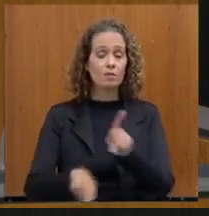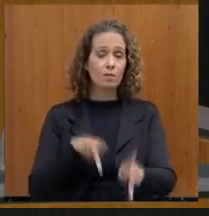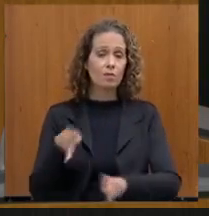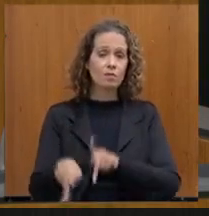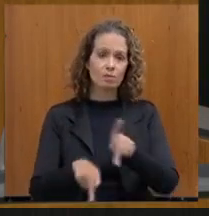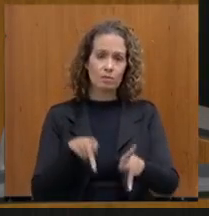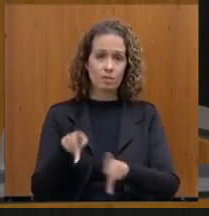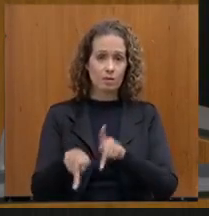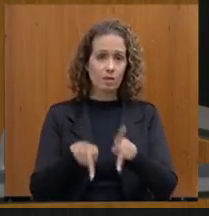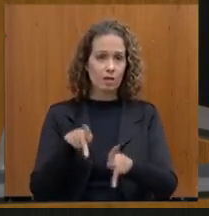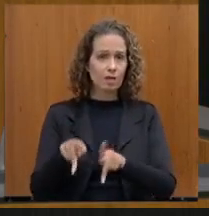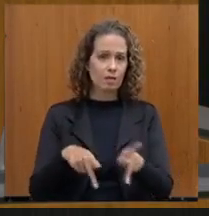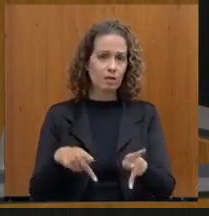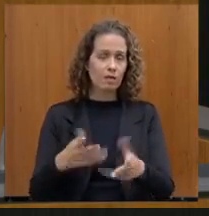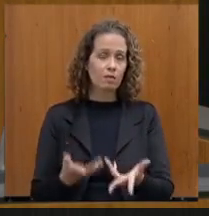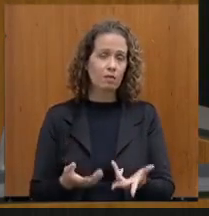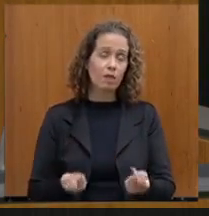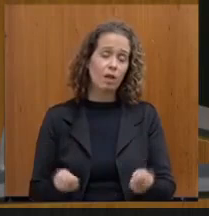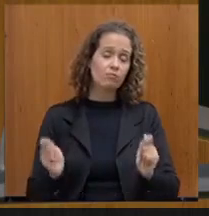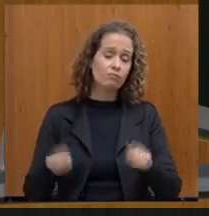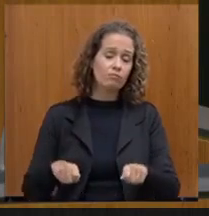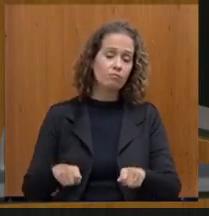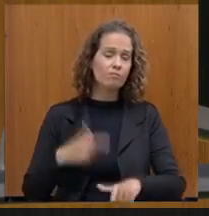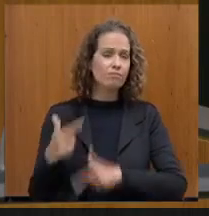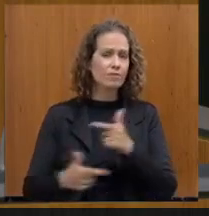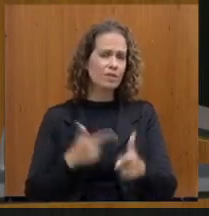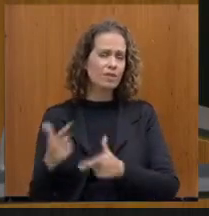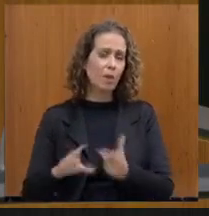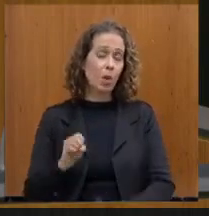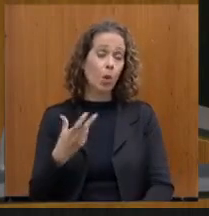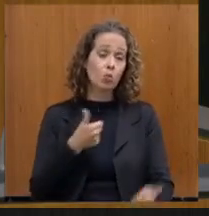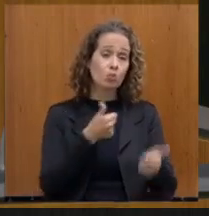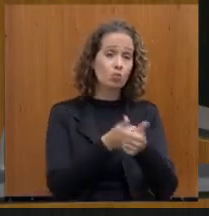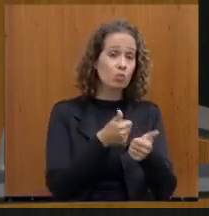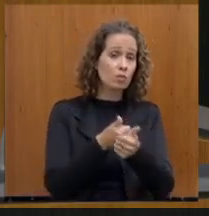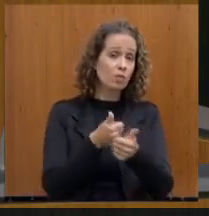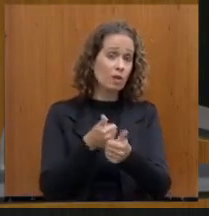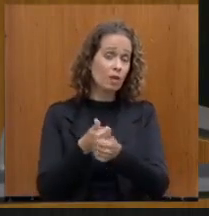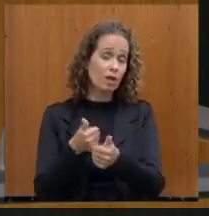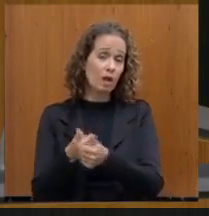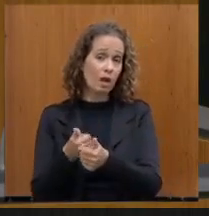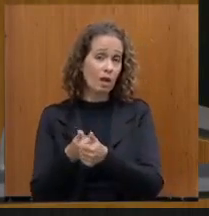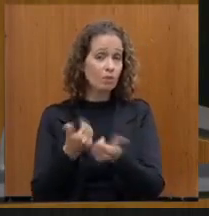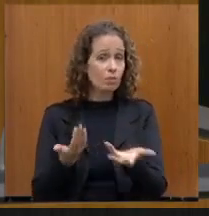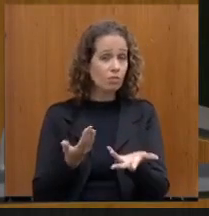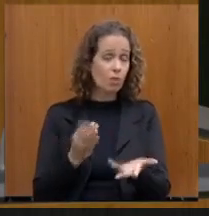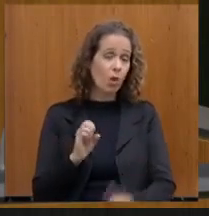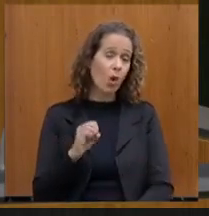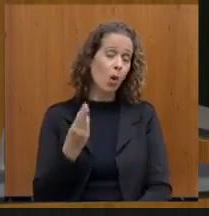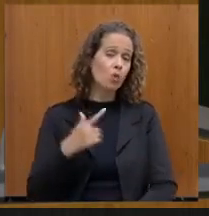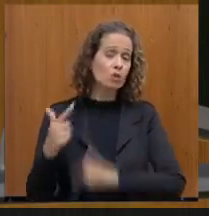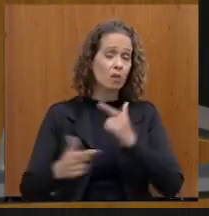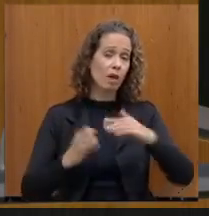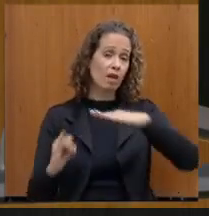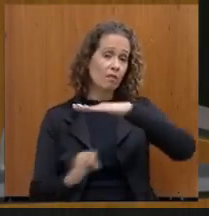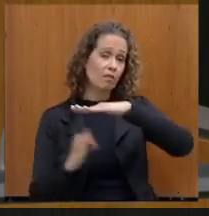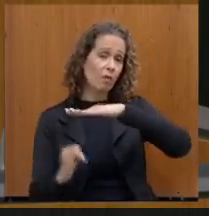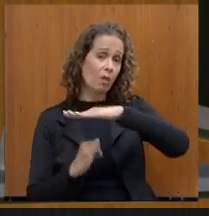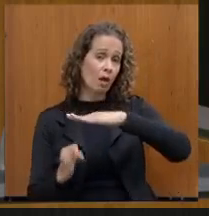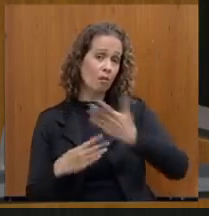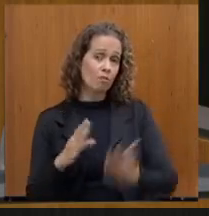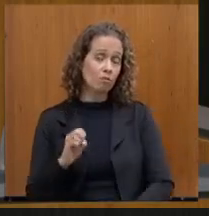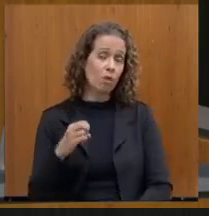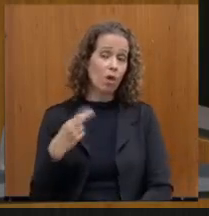com capacidade de trabalho, ou desempregada, ou na informalidade, ou no desalento,